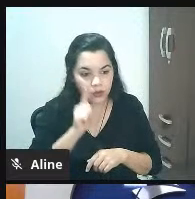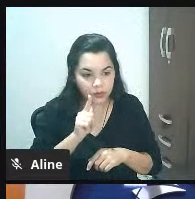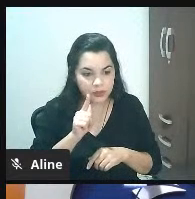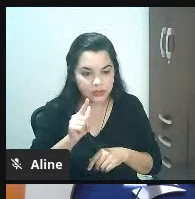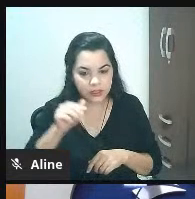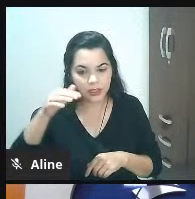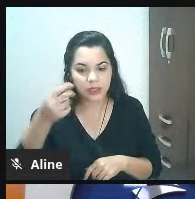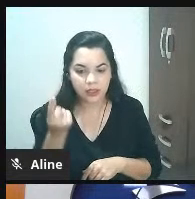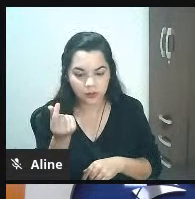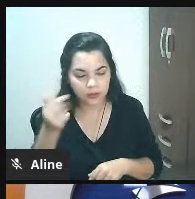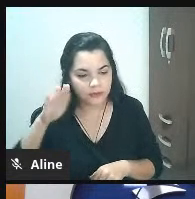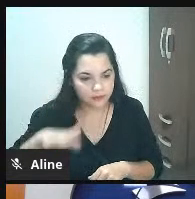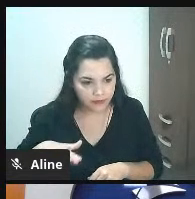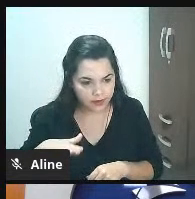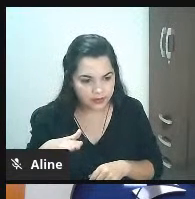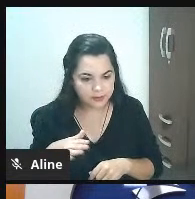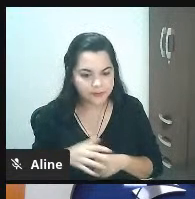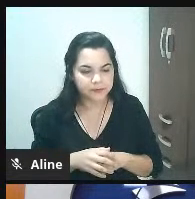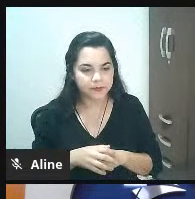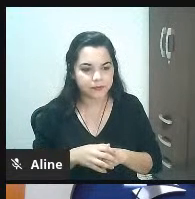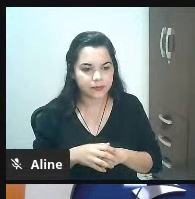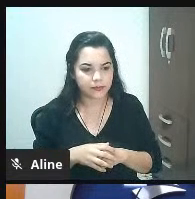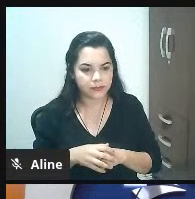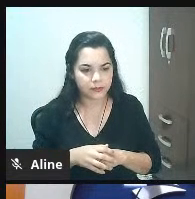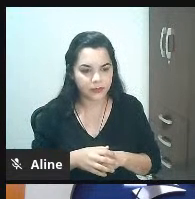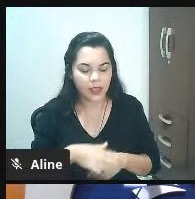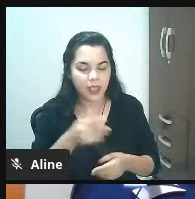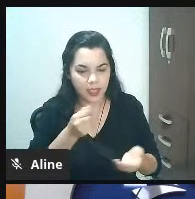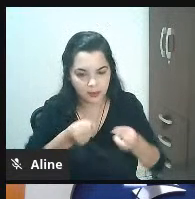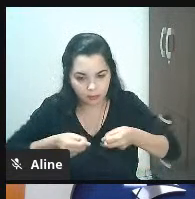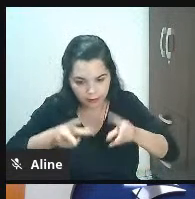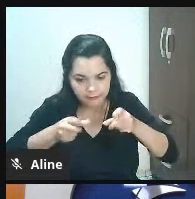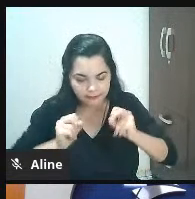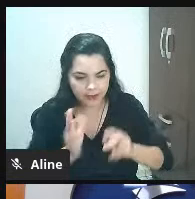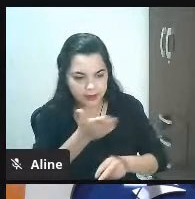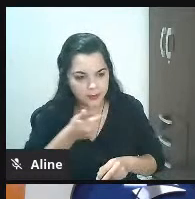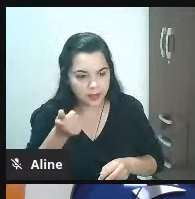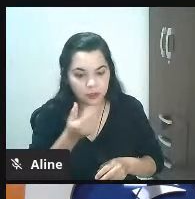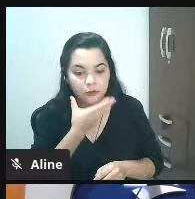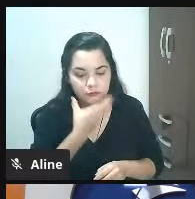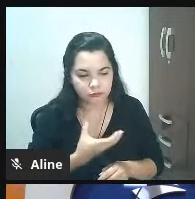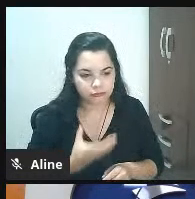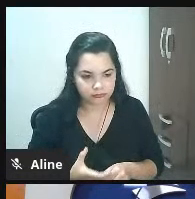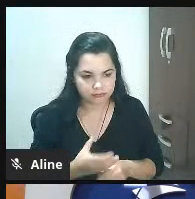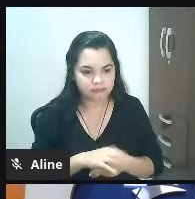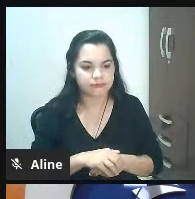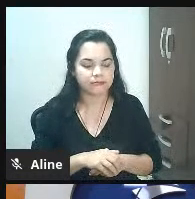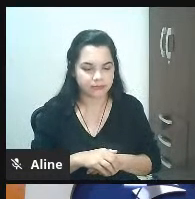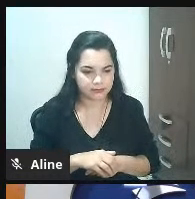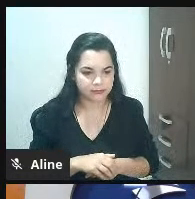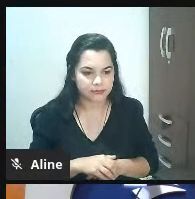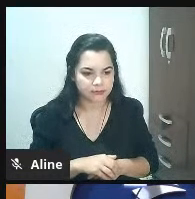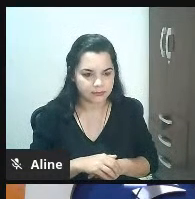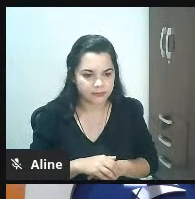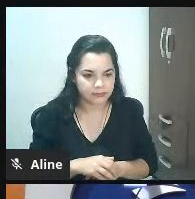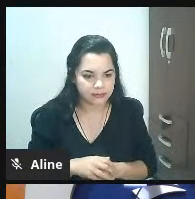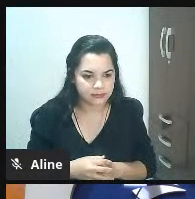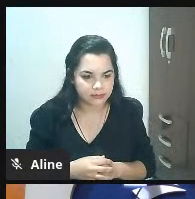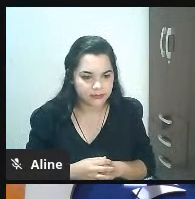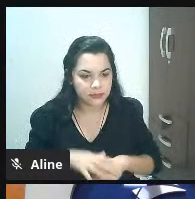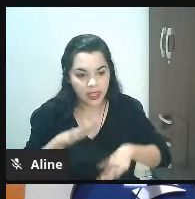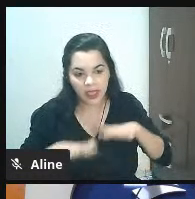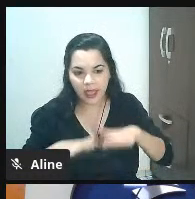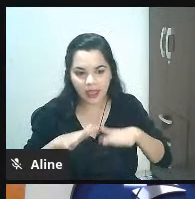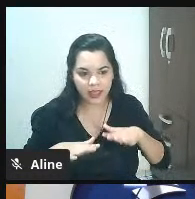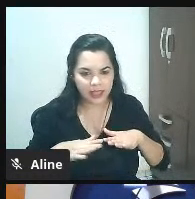para vender no Natal esse é o sentido da Black Friday só que aqui em alguns casos a Black Friday é um dia